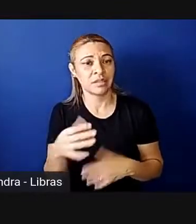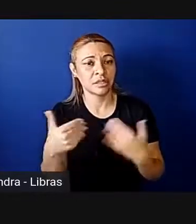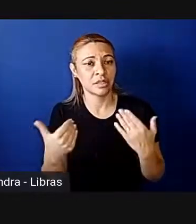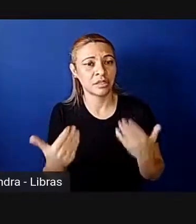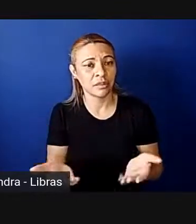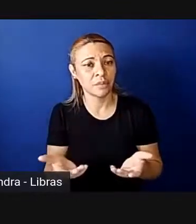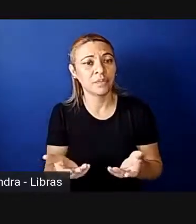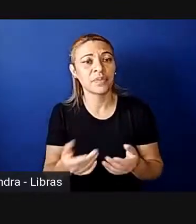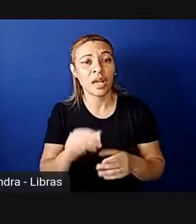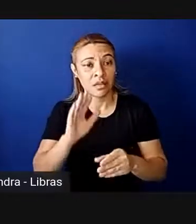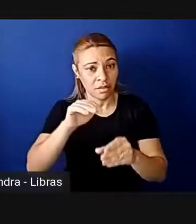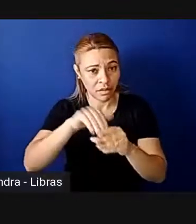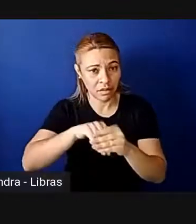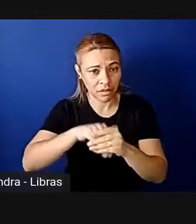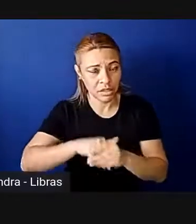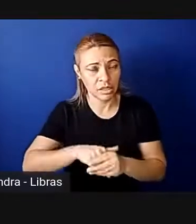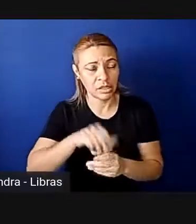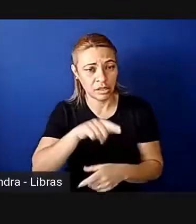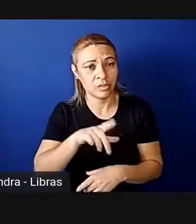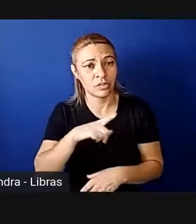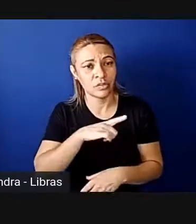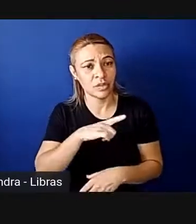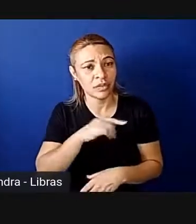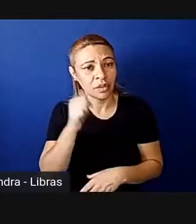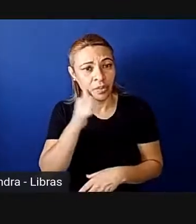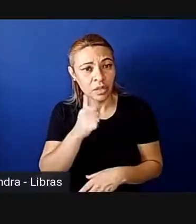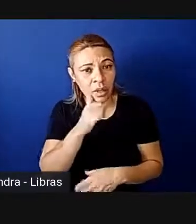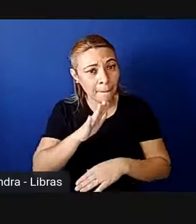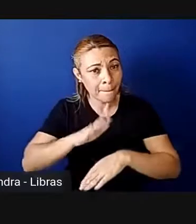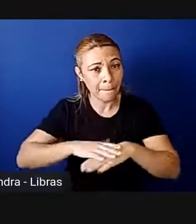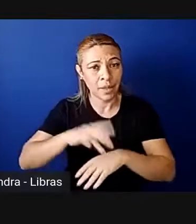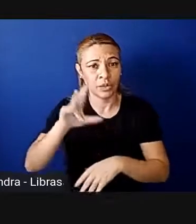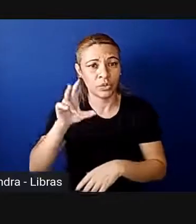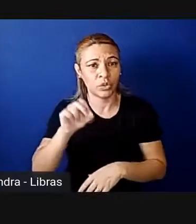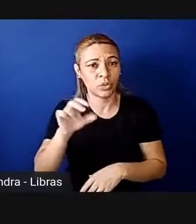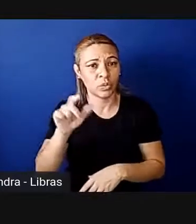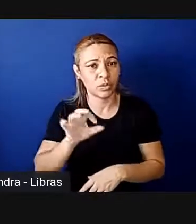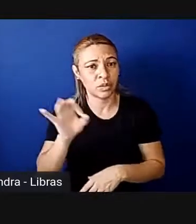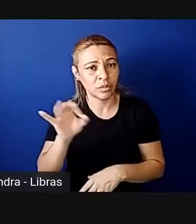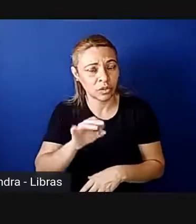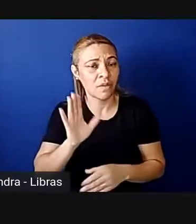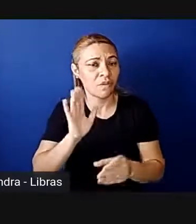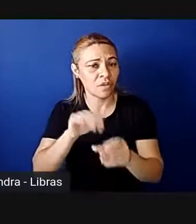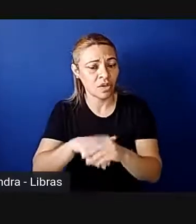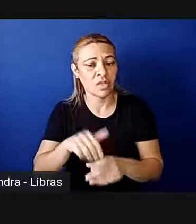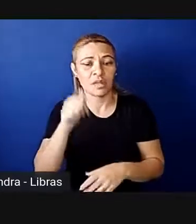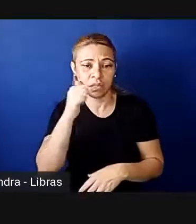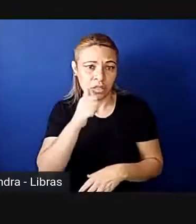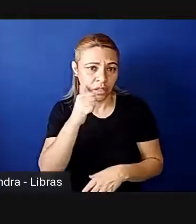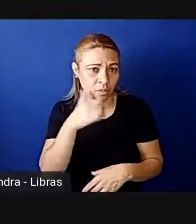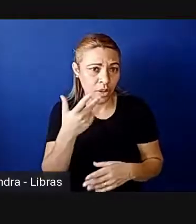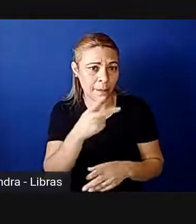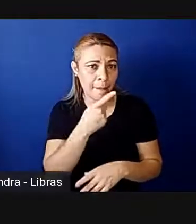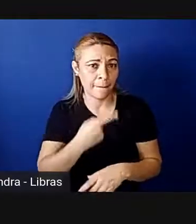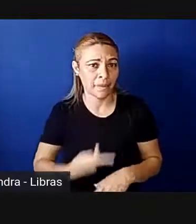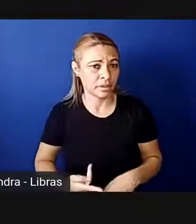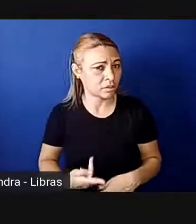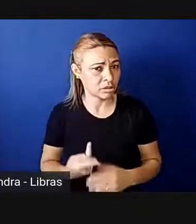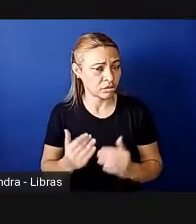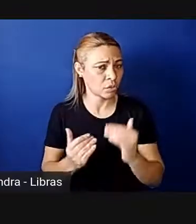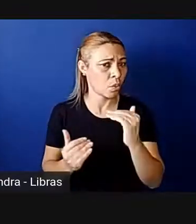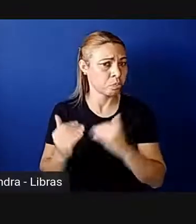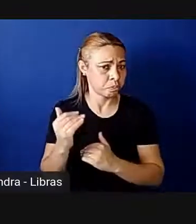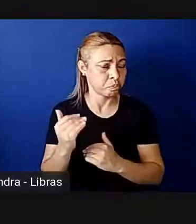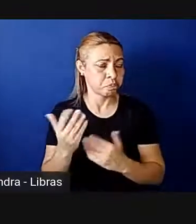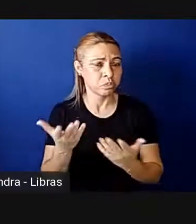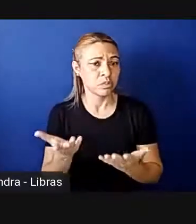nessa eleição, mais de 50% dos eleitores votaram em mulheres para presidente, para o mais alto cargo, né, então, não